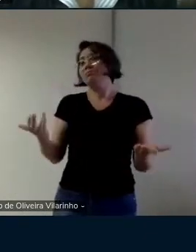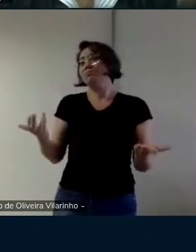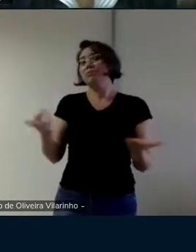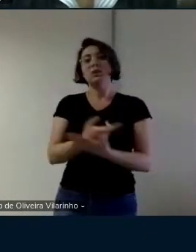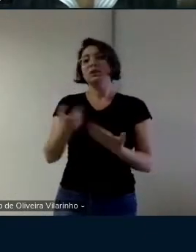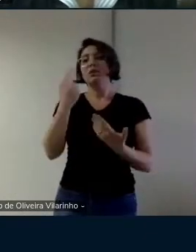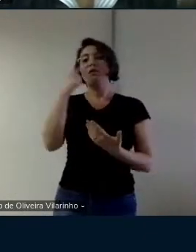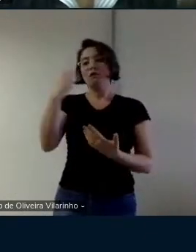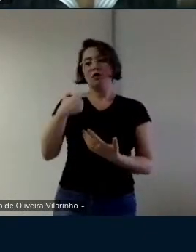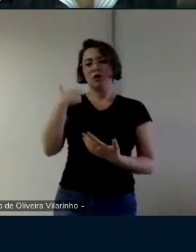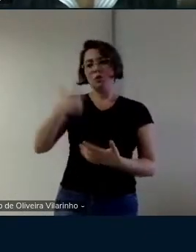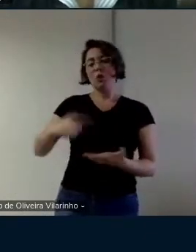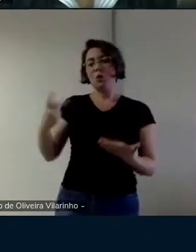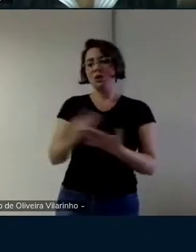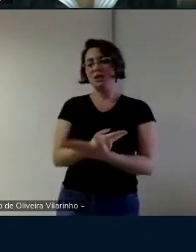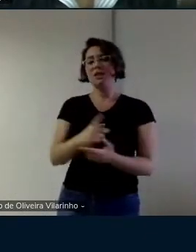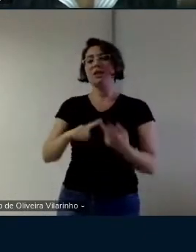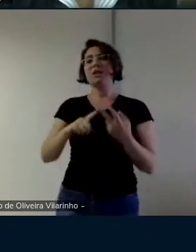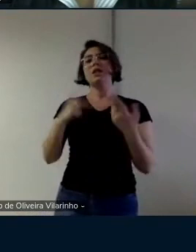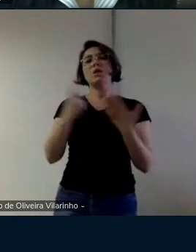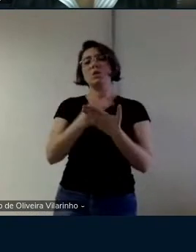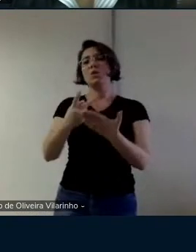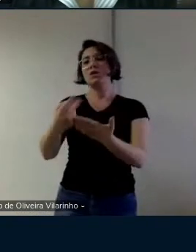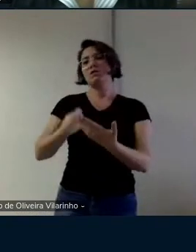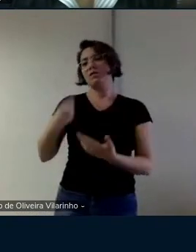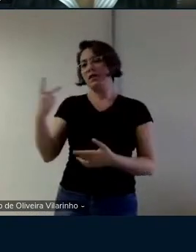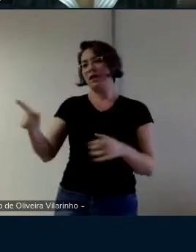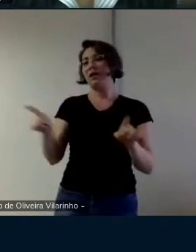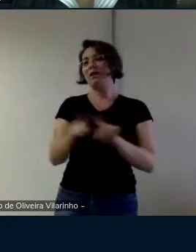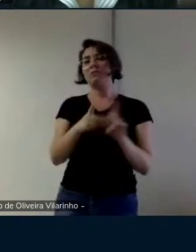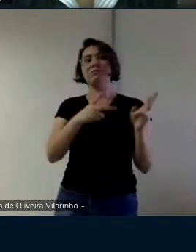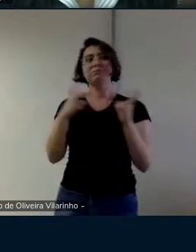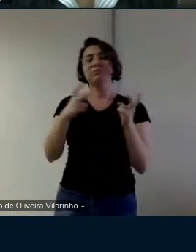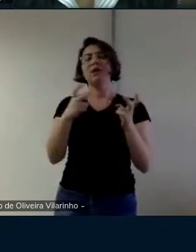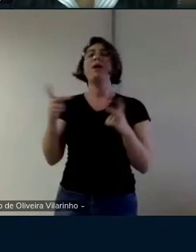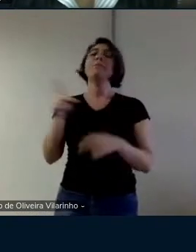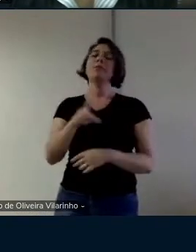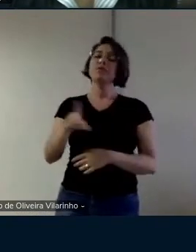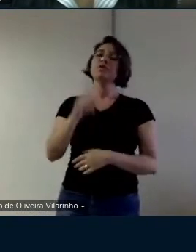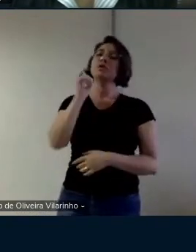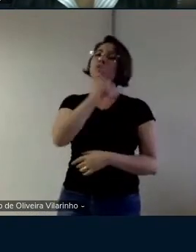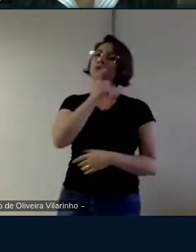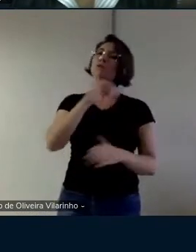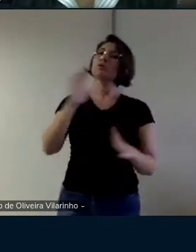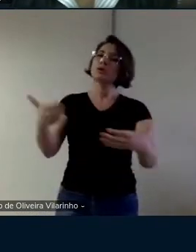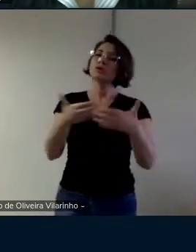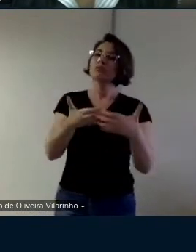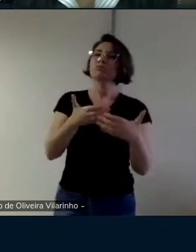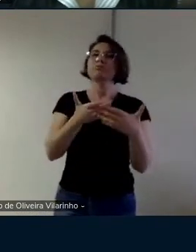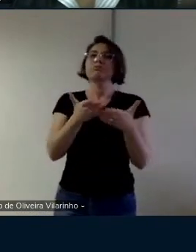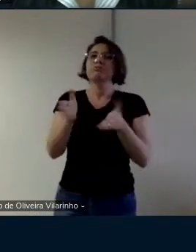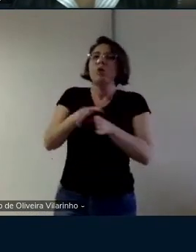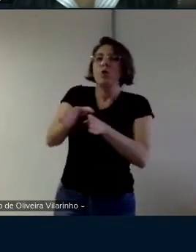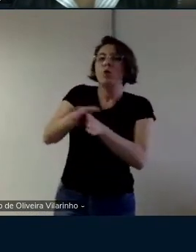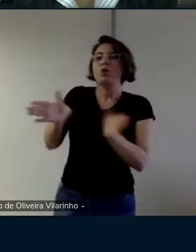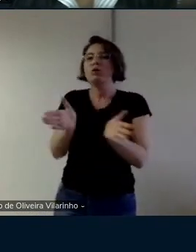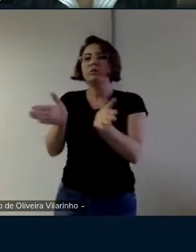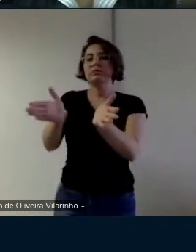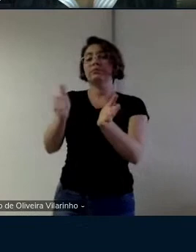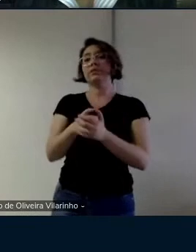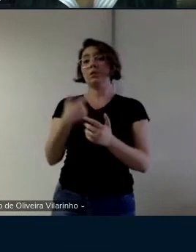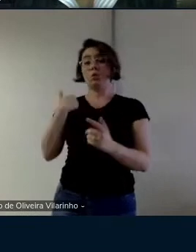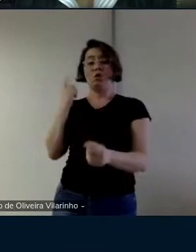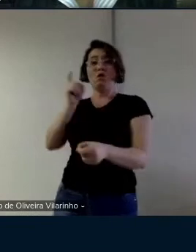eventos acontecendo a professora Sandra acolheu e orientou e quando eu retornei o trabalho já